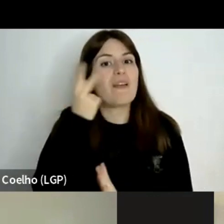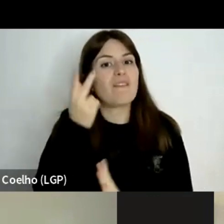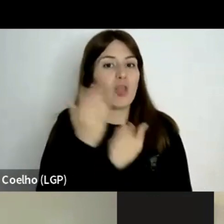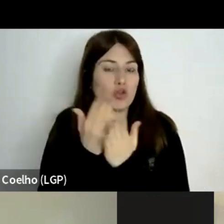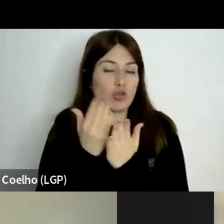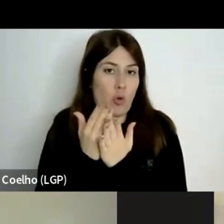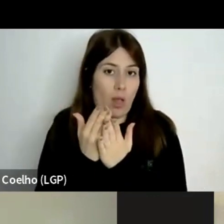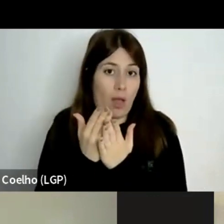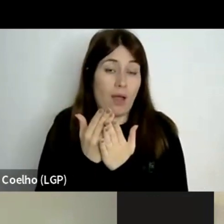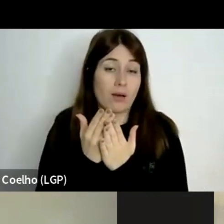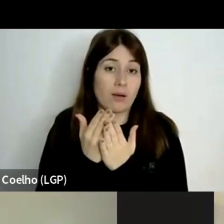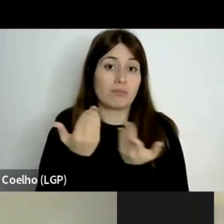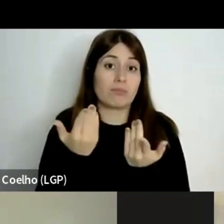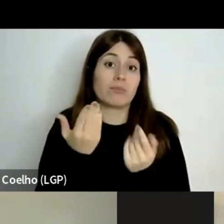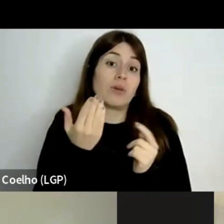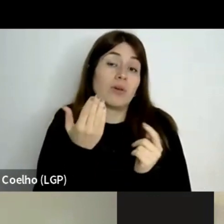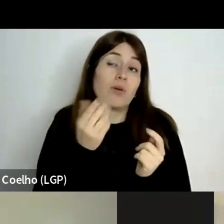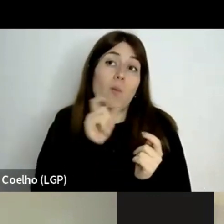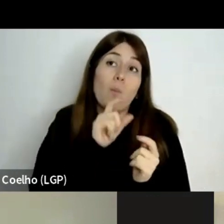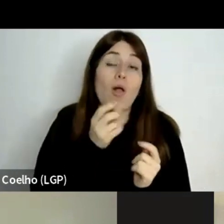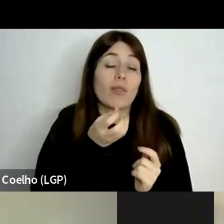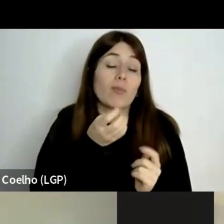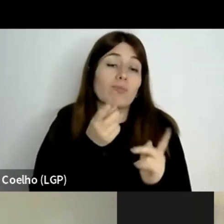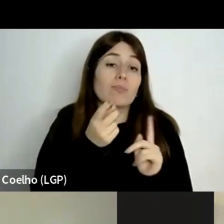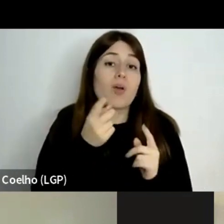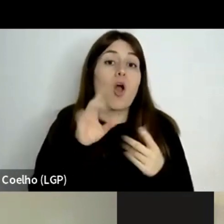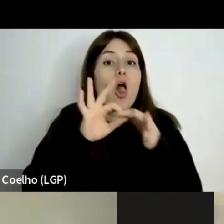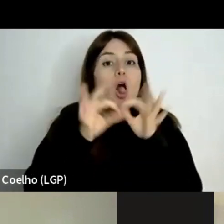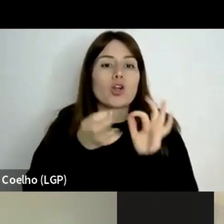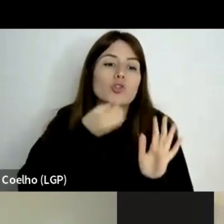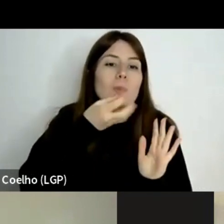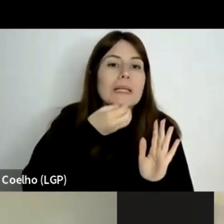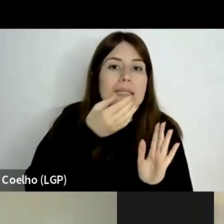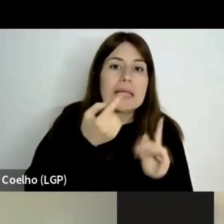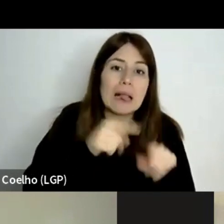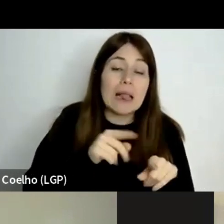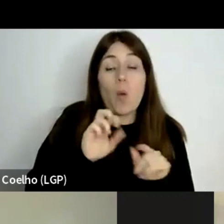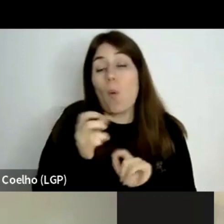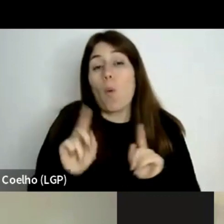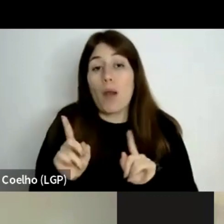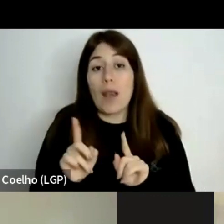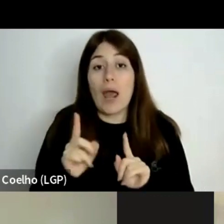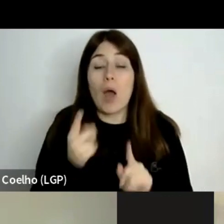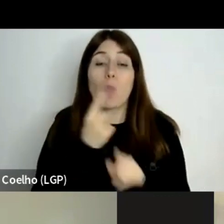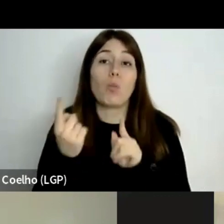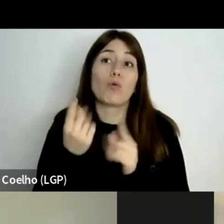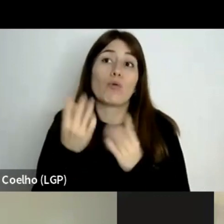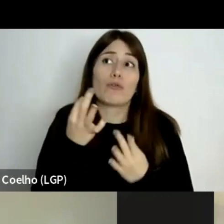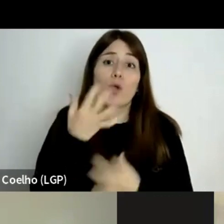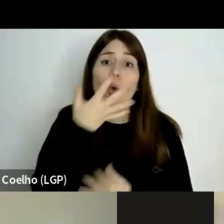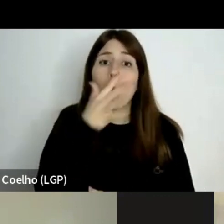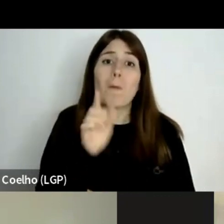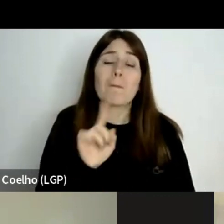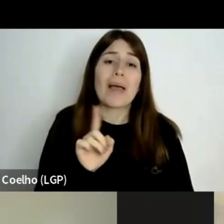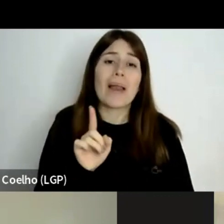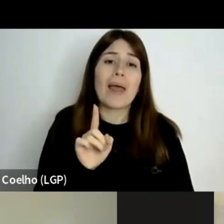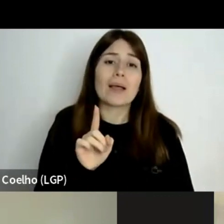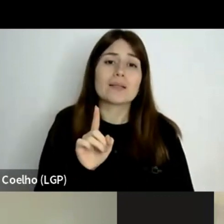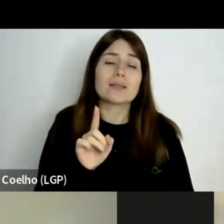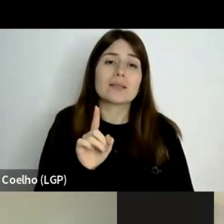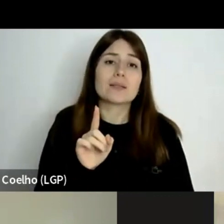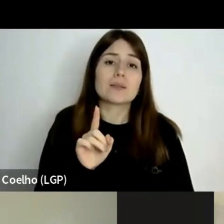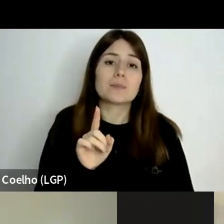fundamento ou sem ele, até porque não nos parece viável uma radical e